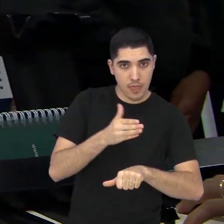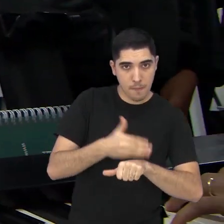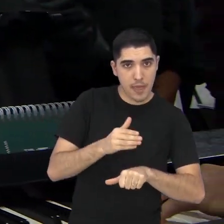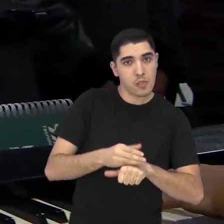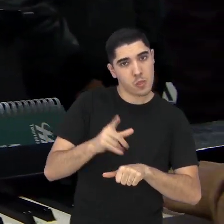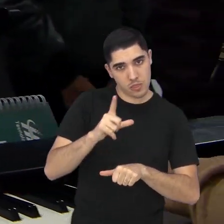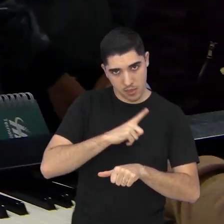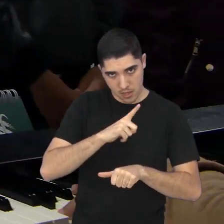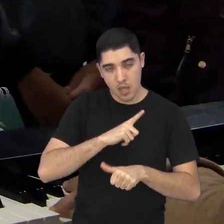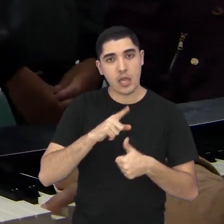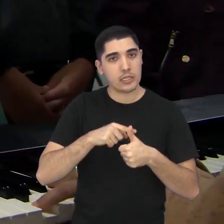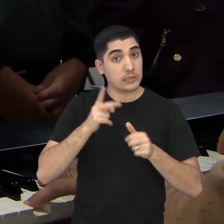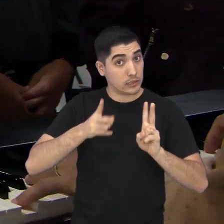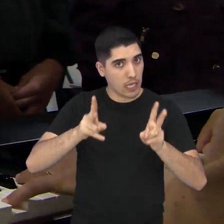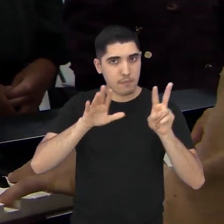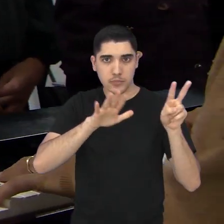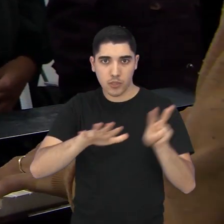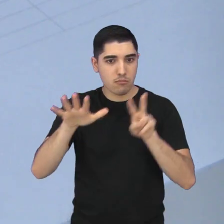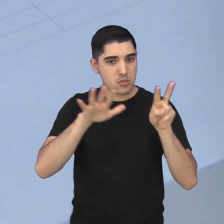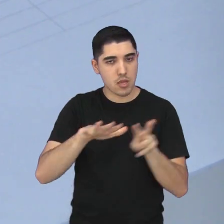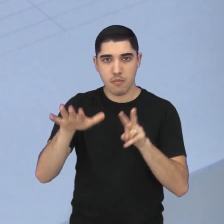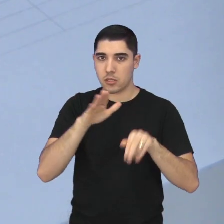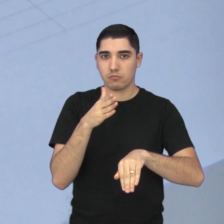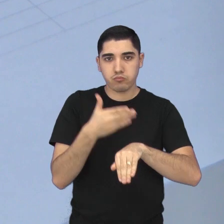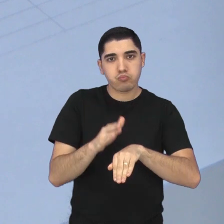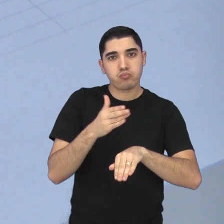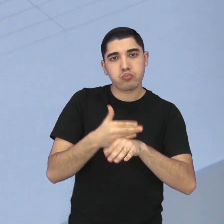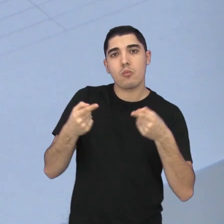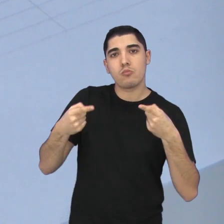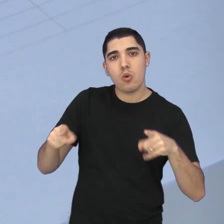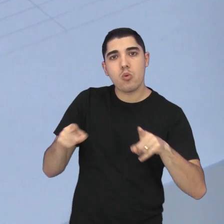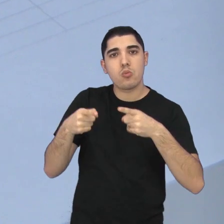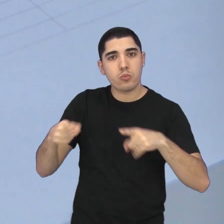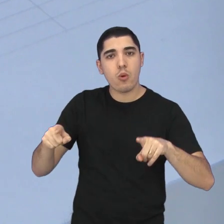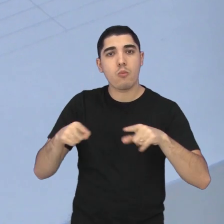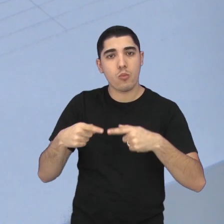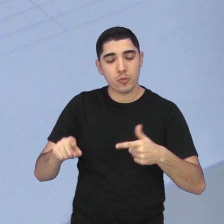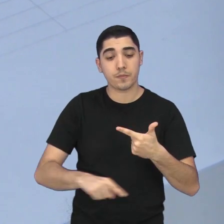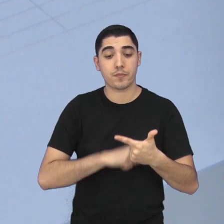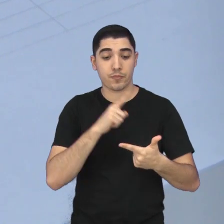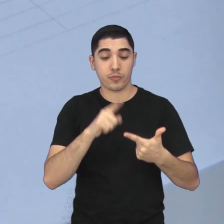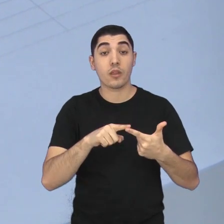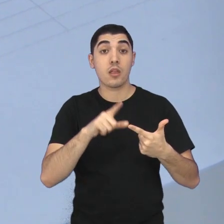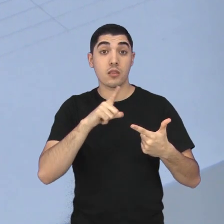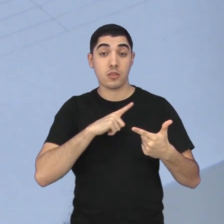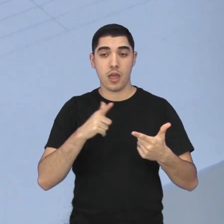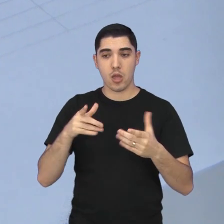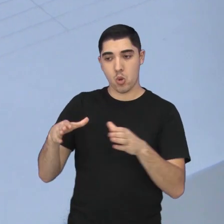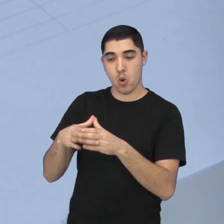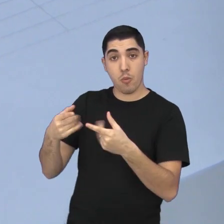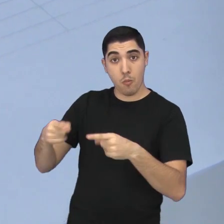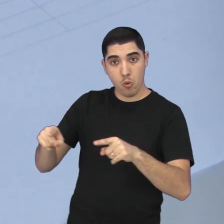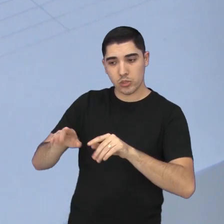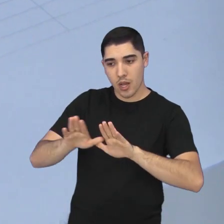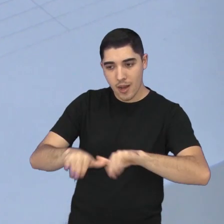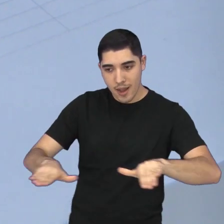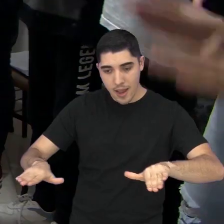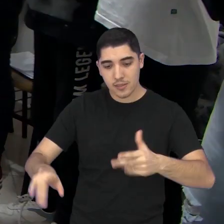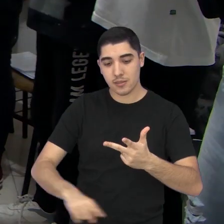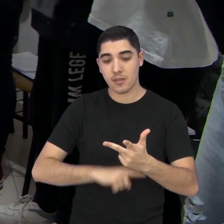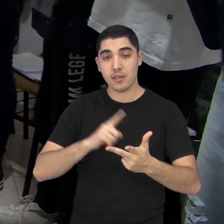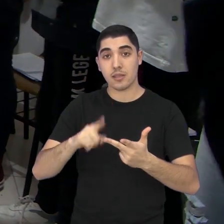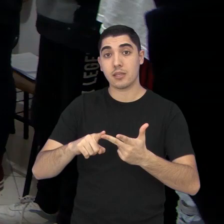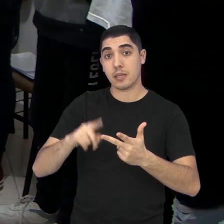nós temos semanais e a gente tem o couro infantil e o couro juvenil.